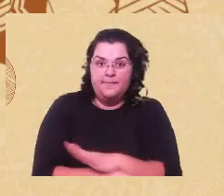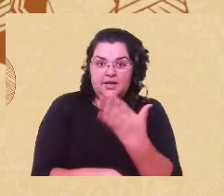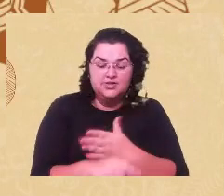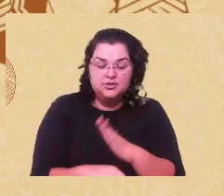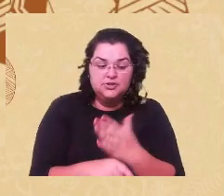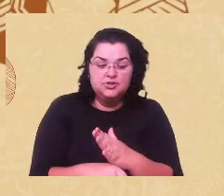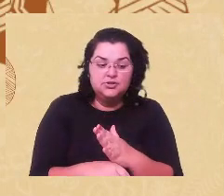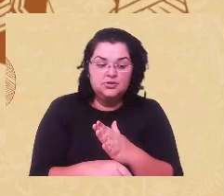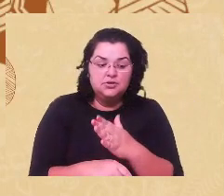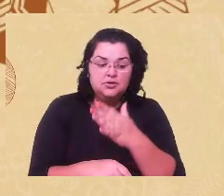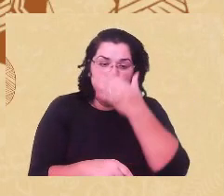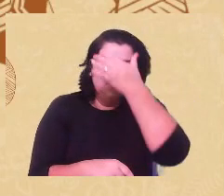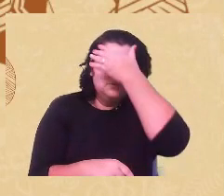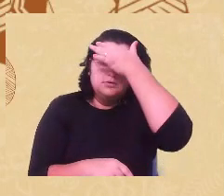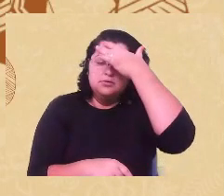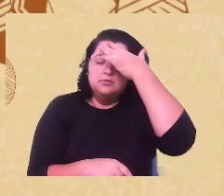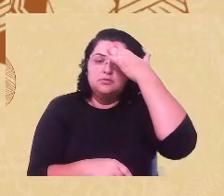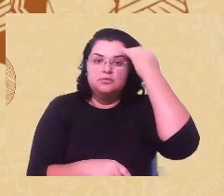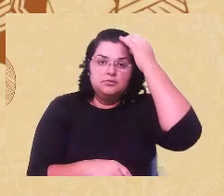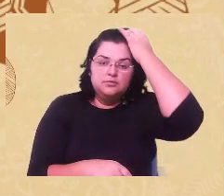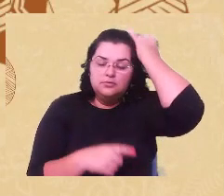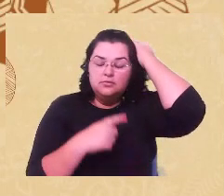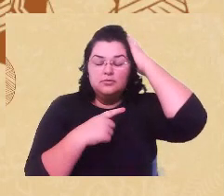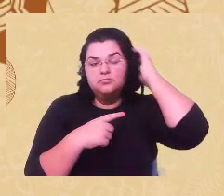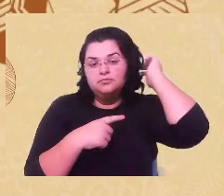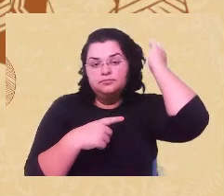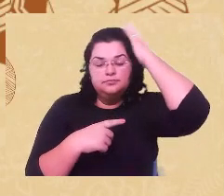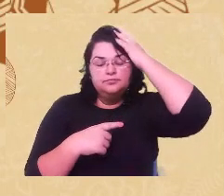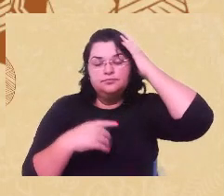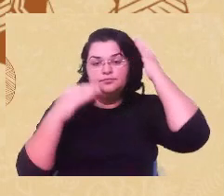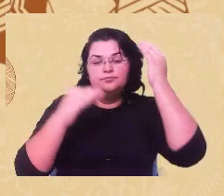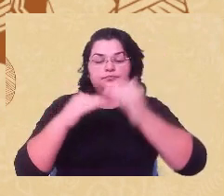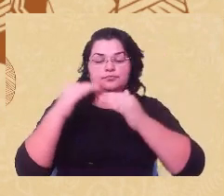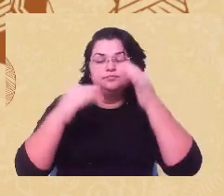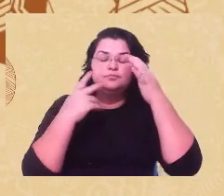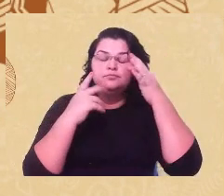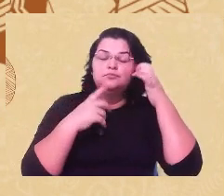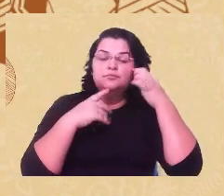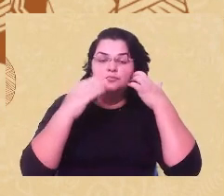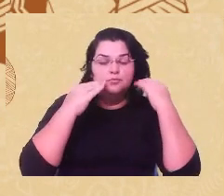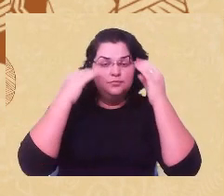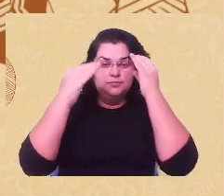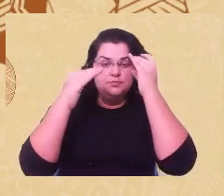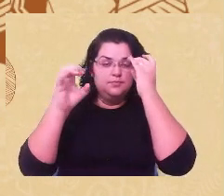um problema na nossa formação, né, que não tem fortalecido nossas condutas eticamente.